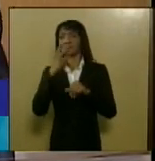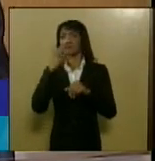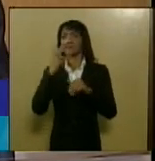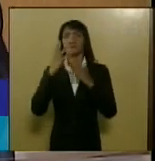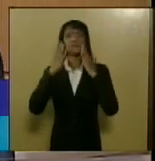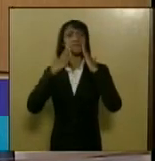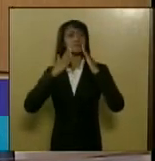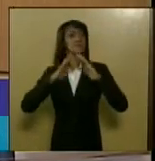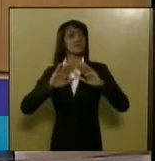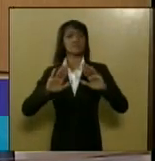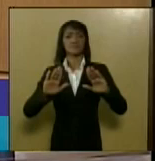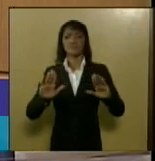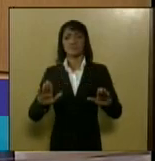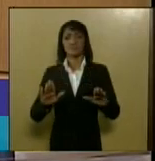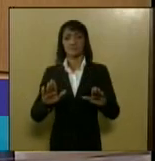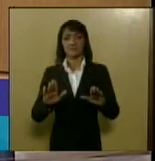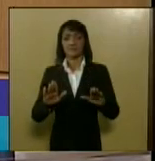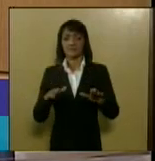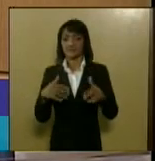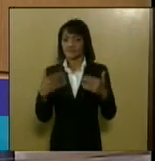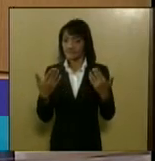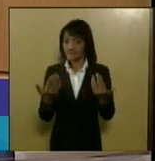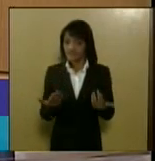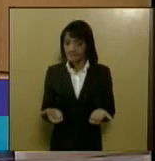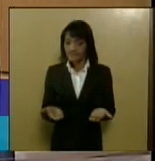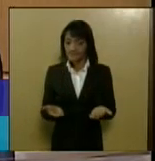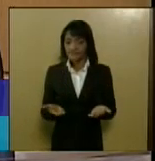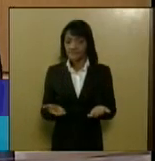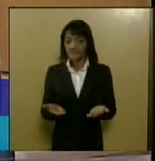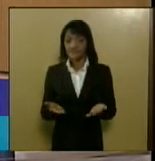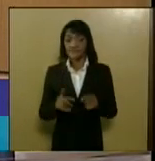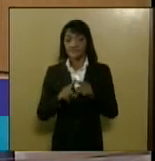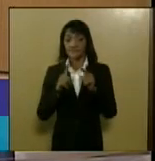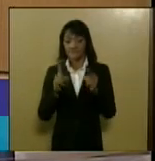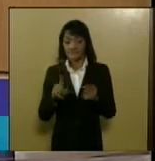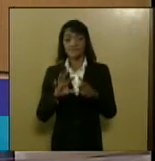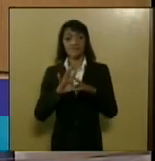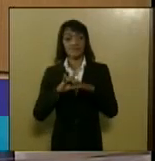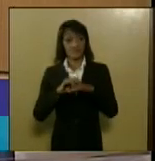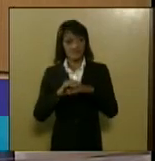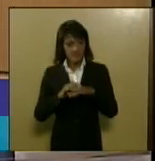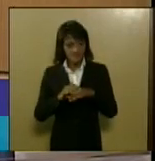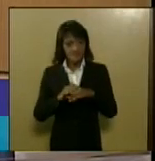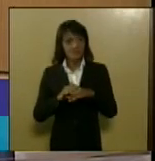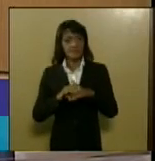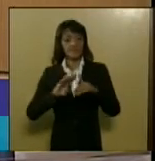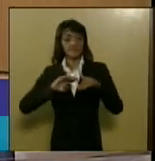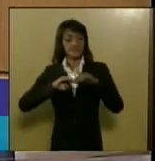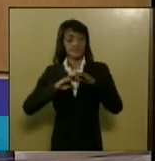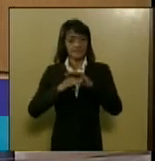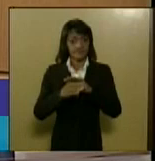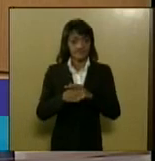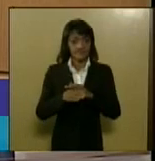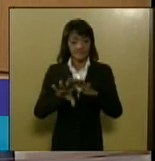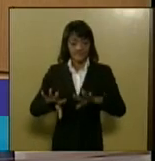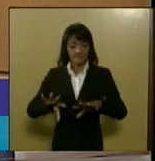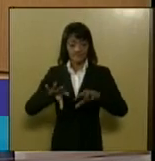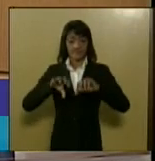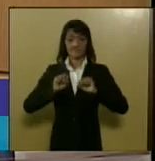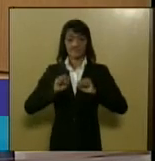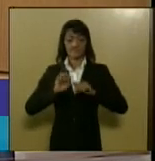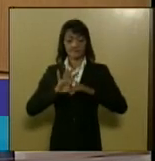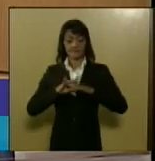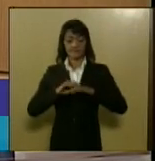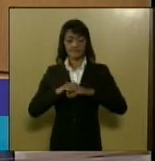normal no entanto é uma droga que vicia causa doenças e